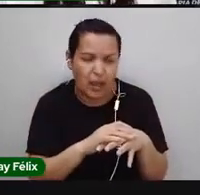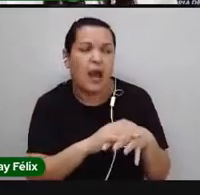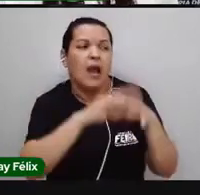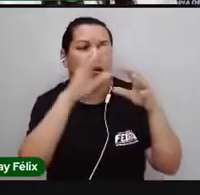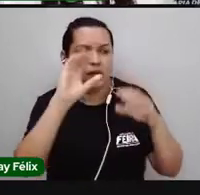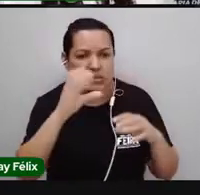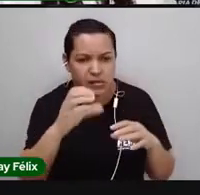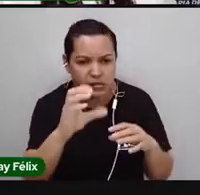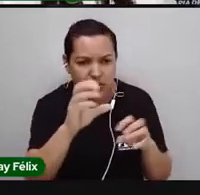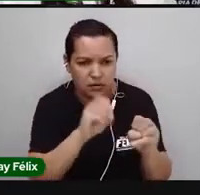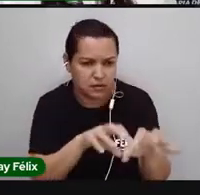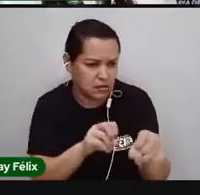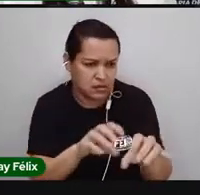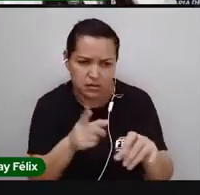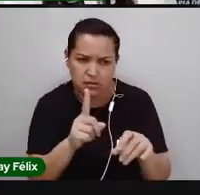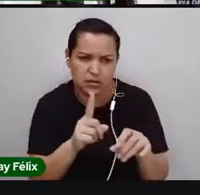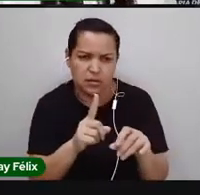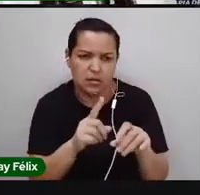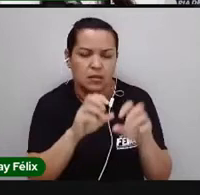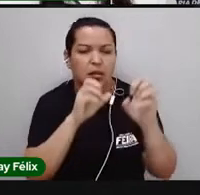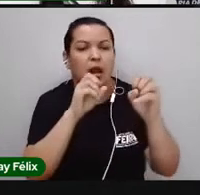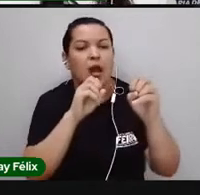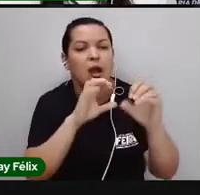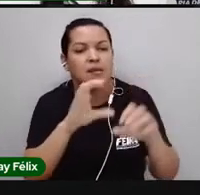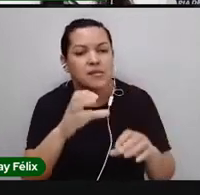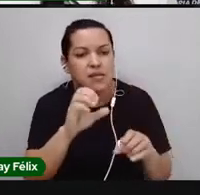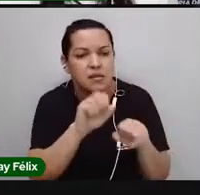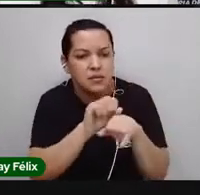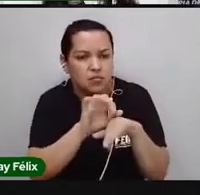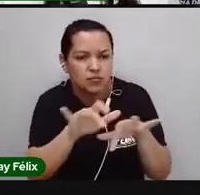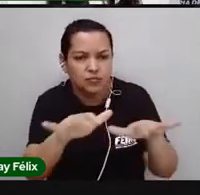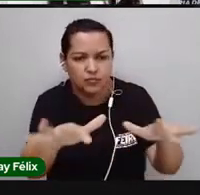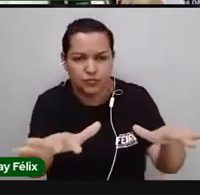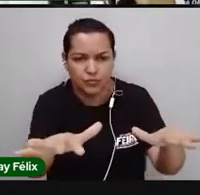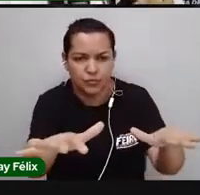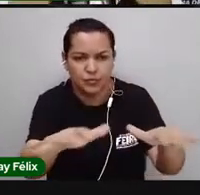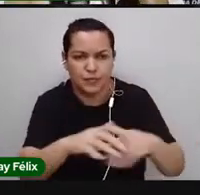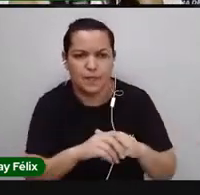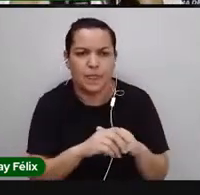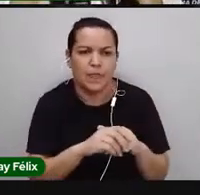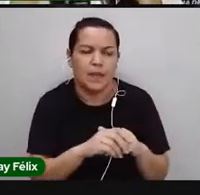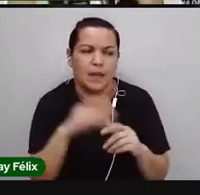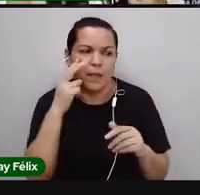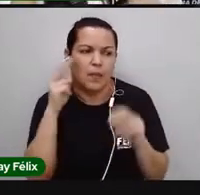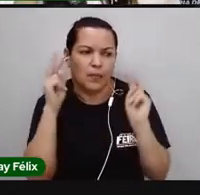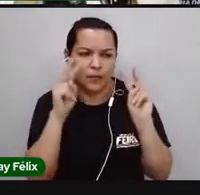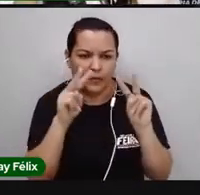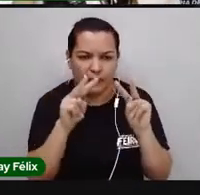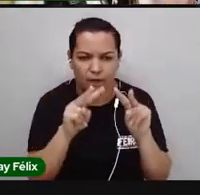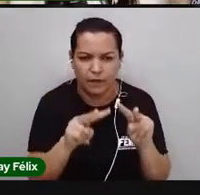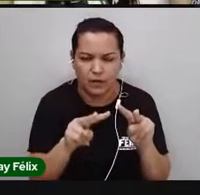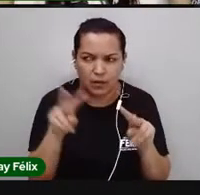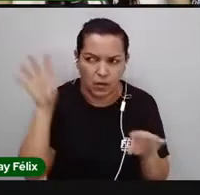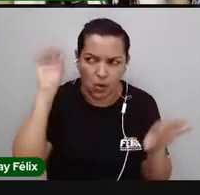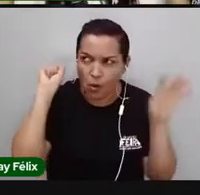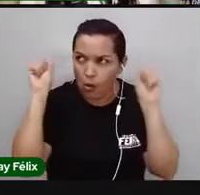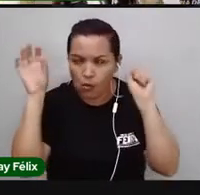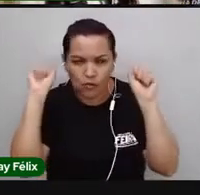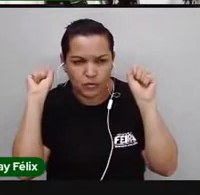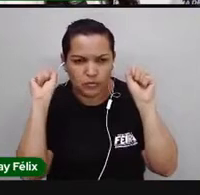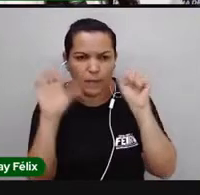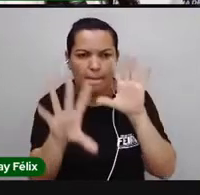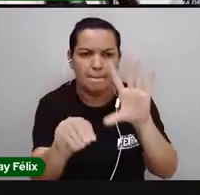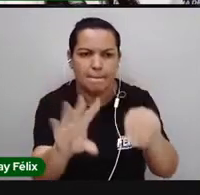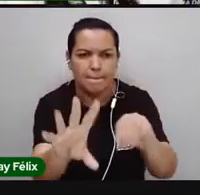ciência insemina, a ciência em si. Se o que se pode ver, ouvir, pegar,